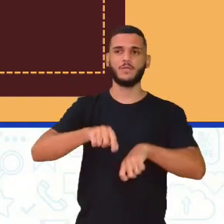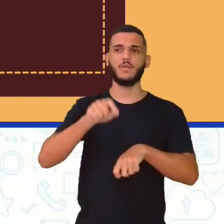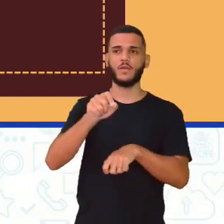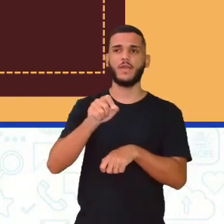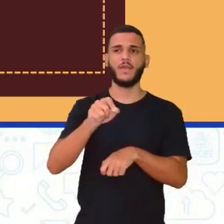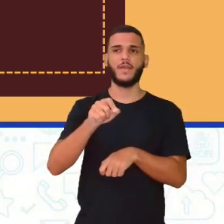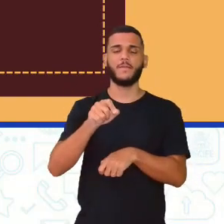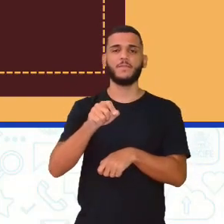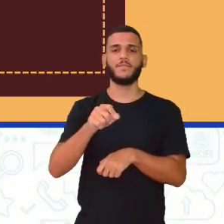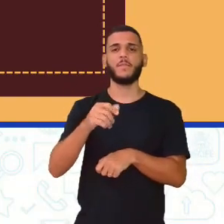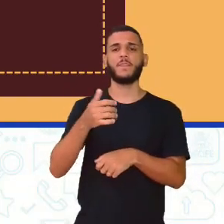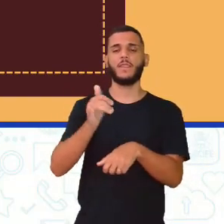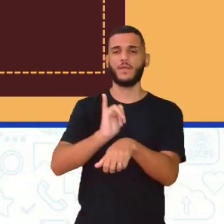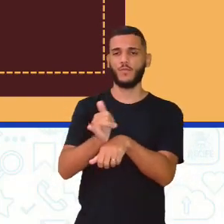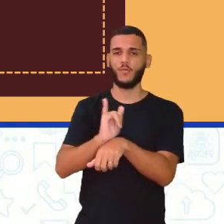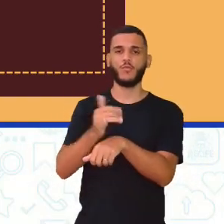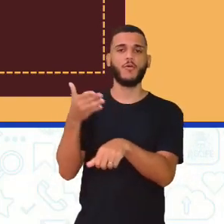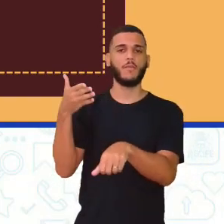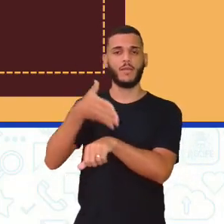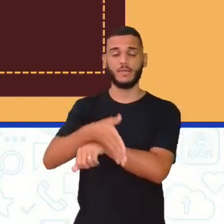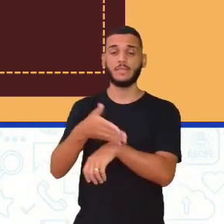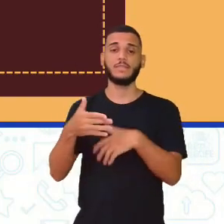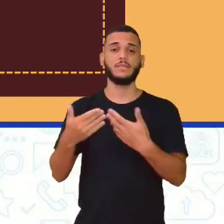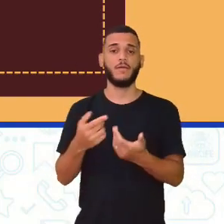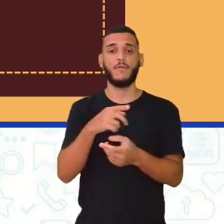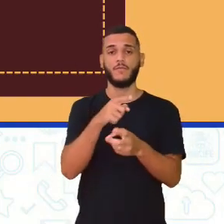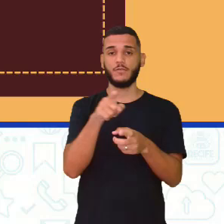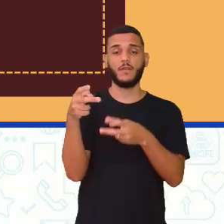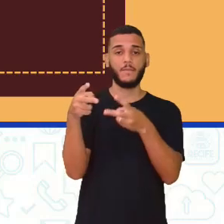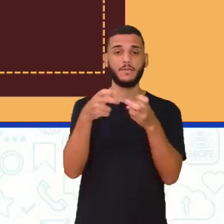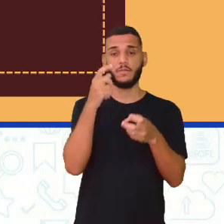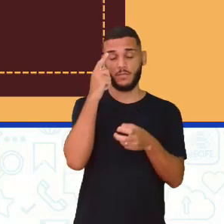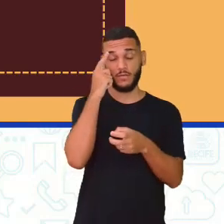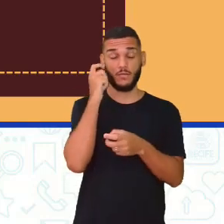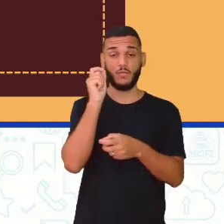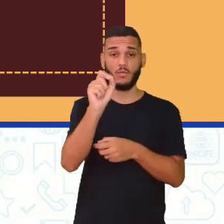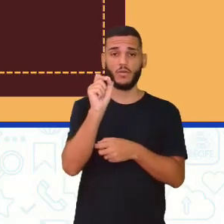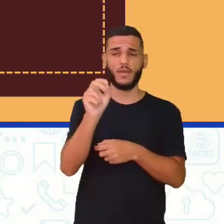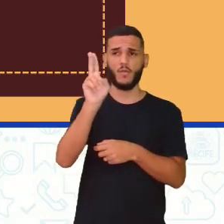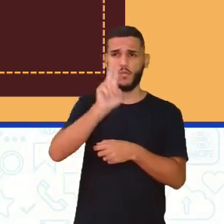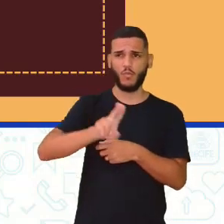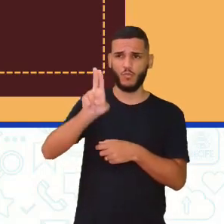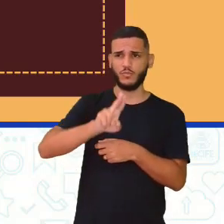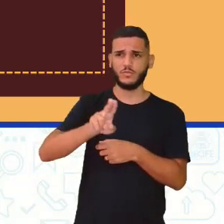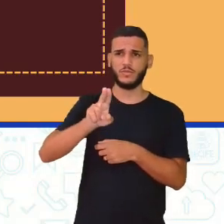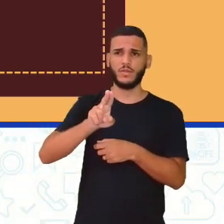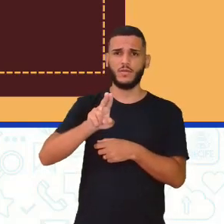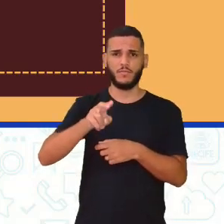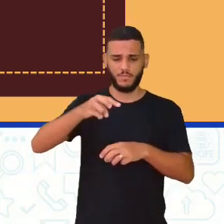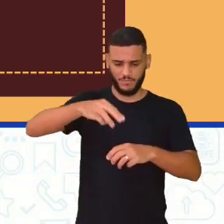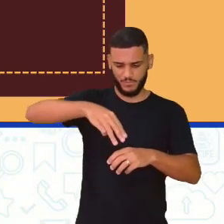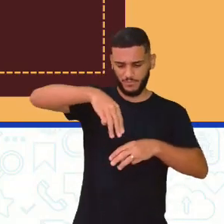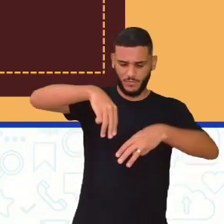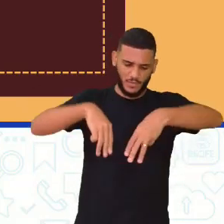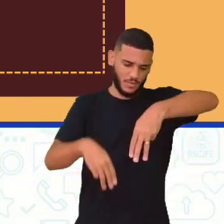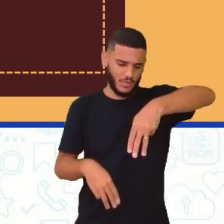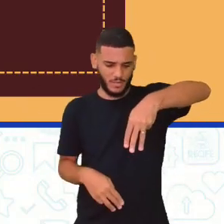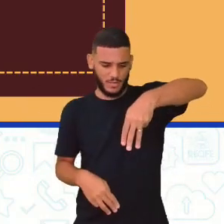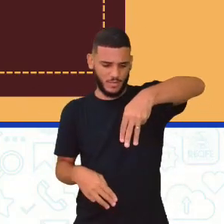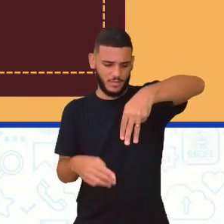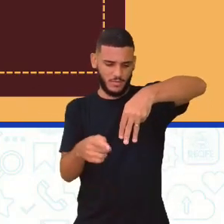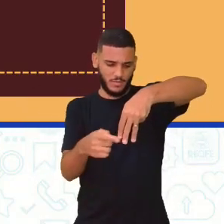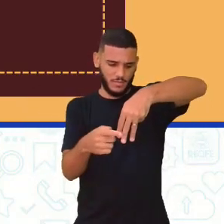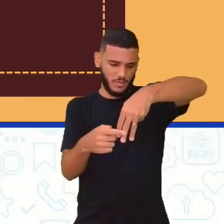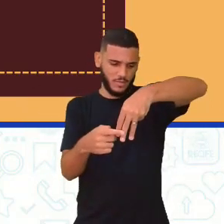dar uma moral lá no YouTube. E aí pensei, bom, eles usam, lembra a casinha que eu falei, né? Aí eles usam